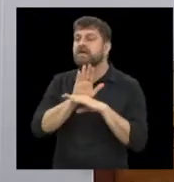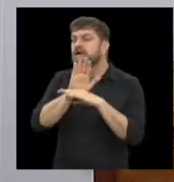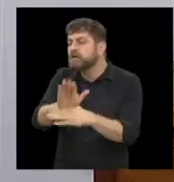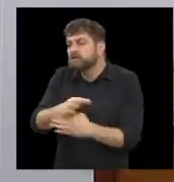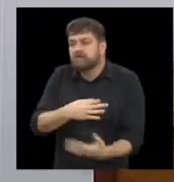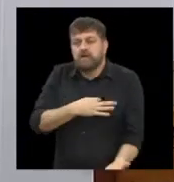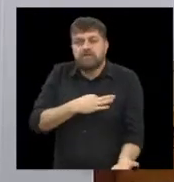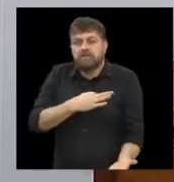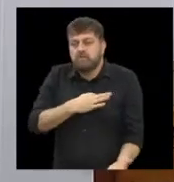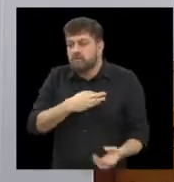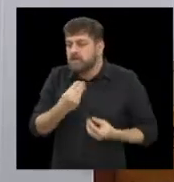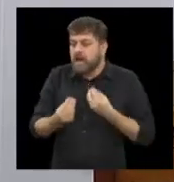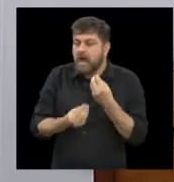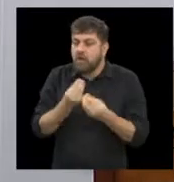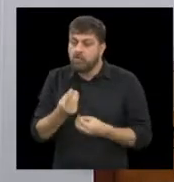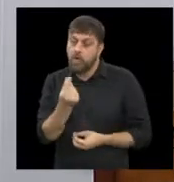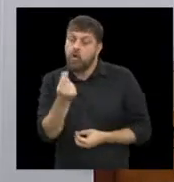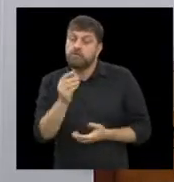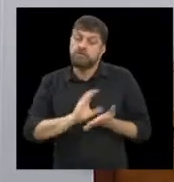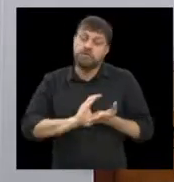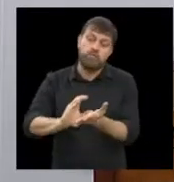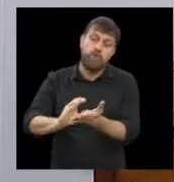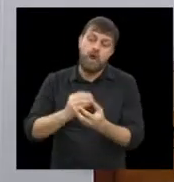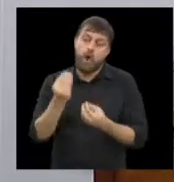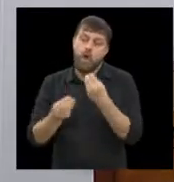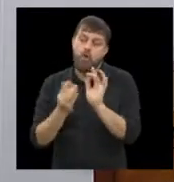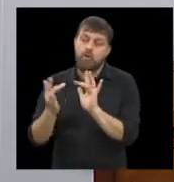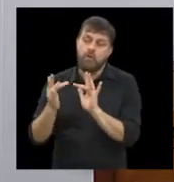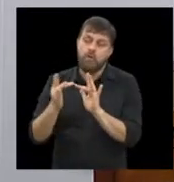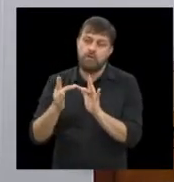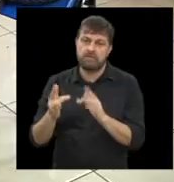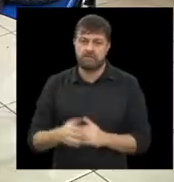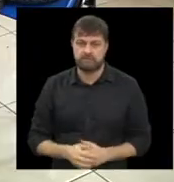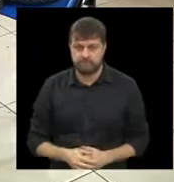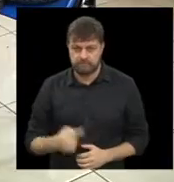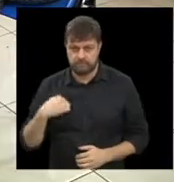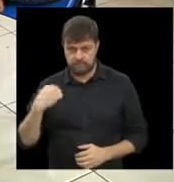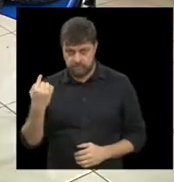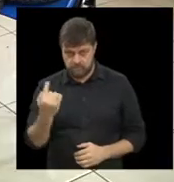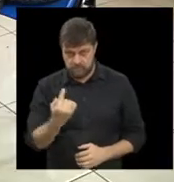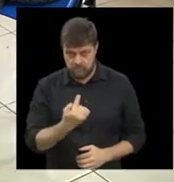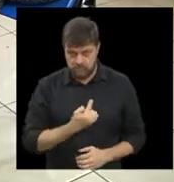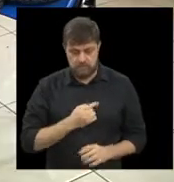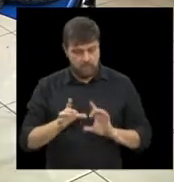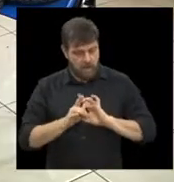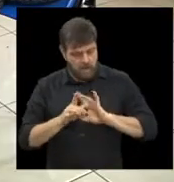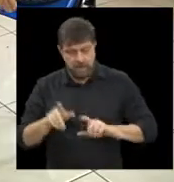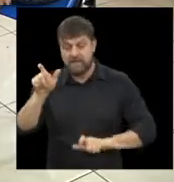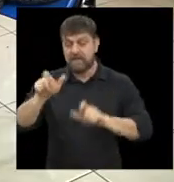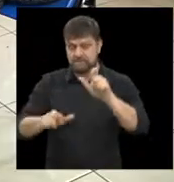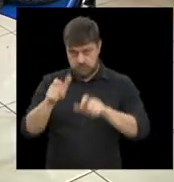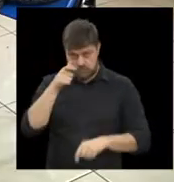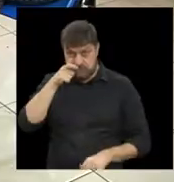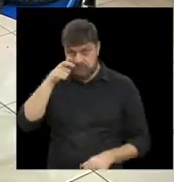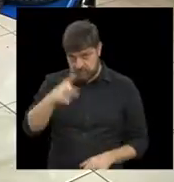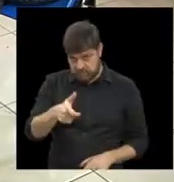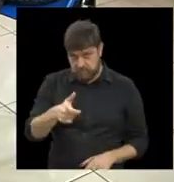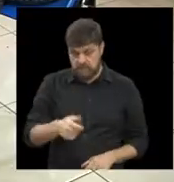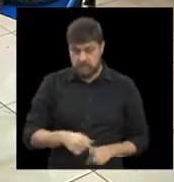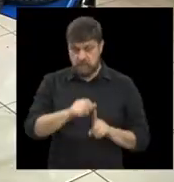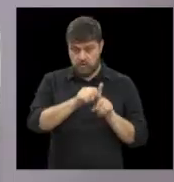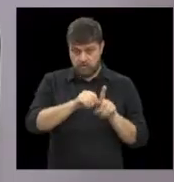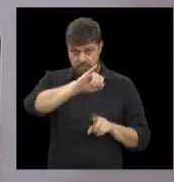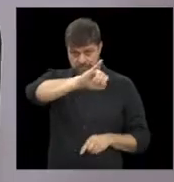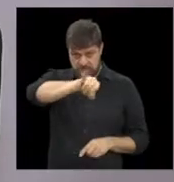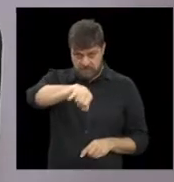voluntariado, alguma ajuda financeira, como que entra em contato com vocês? Nós estamos à disposição das pessoas interessadas, agora em